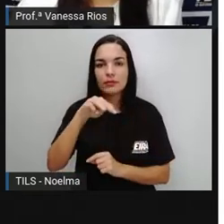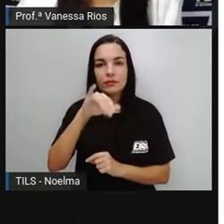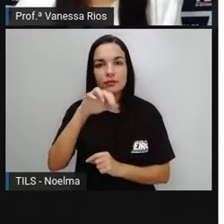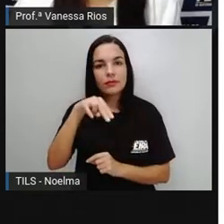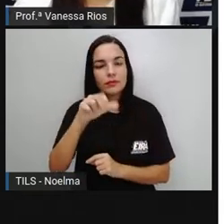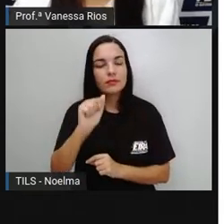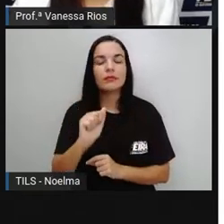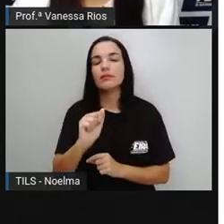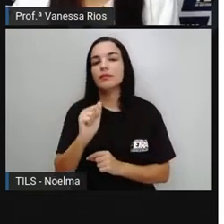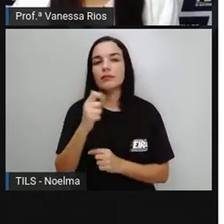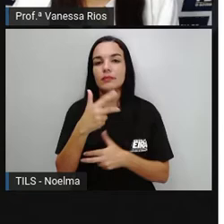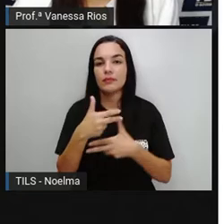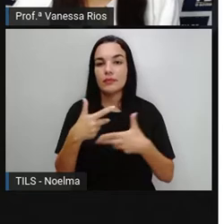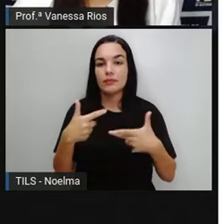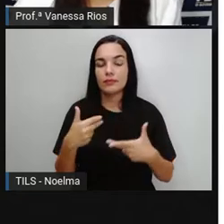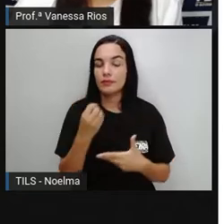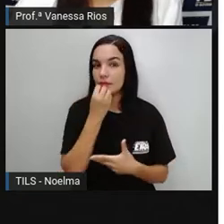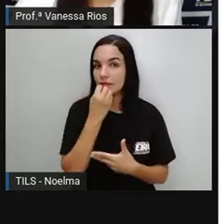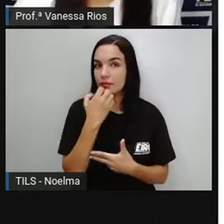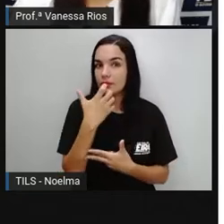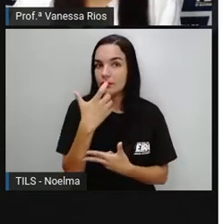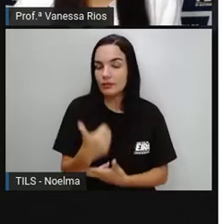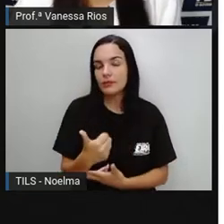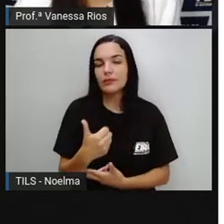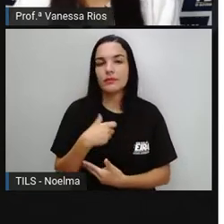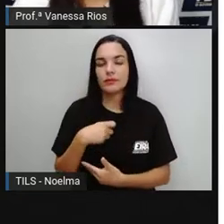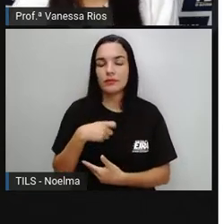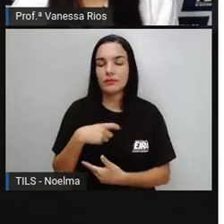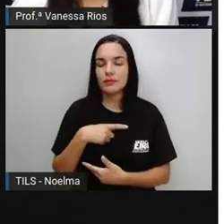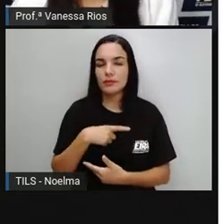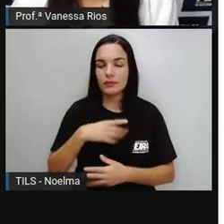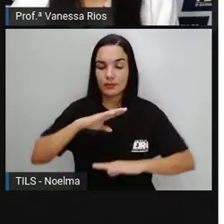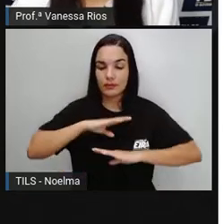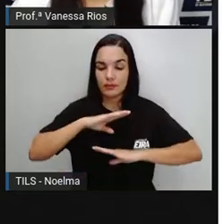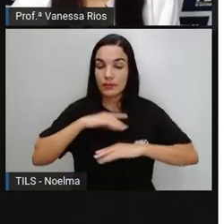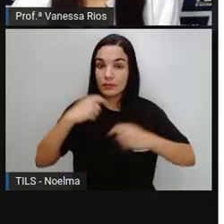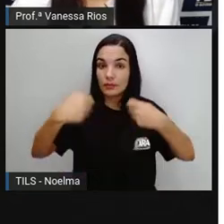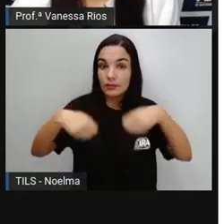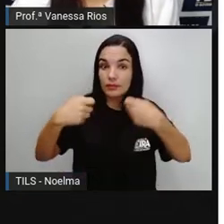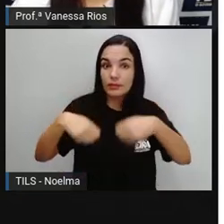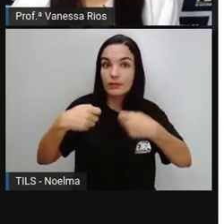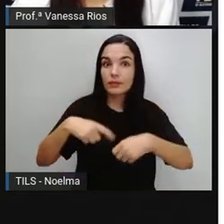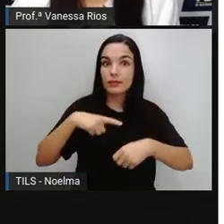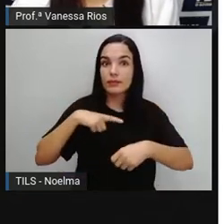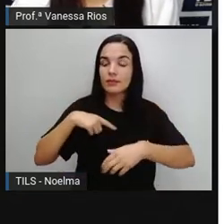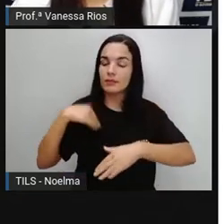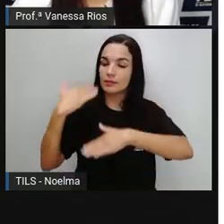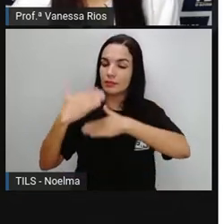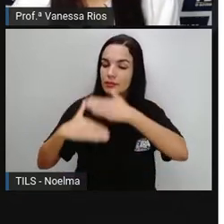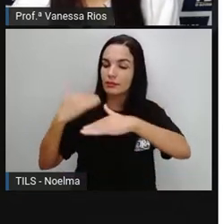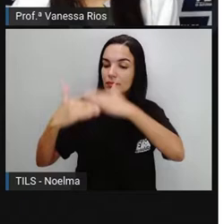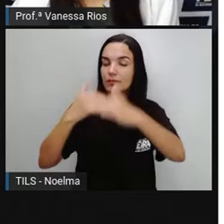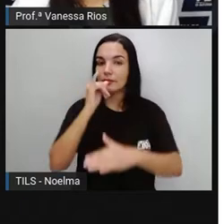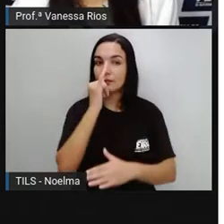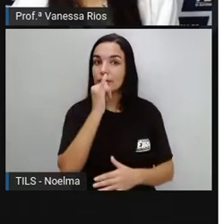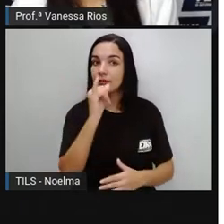proteínas É os nutrientes Que o nosso corpo Precisa Pra agir Pra